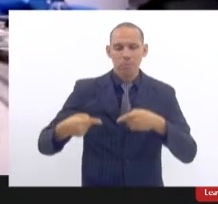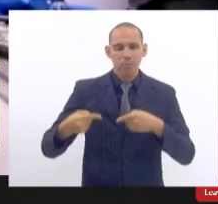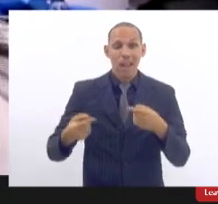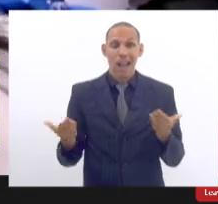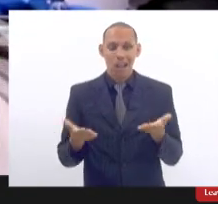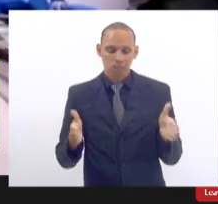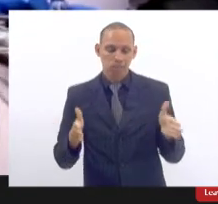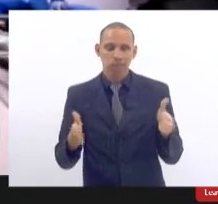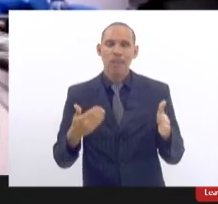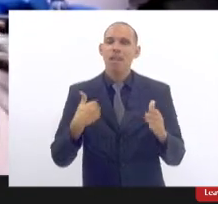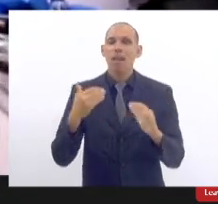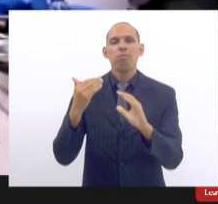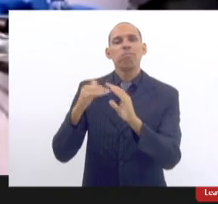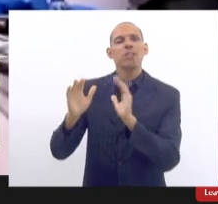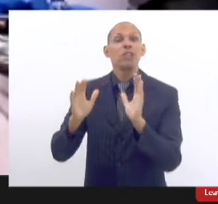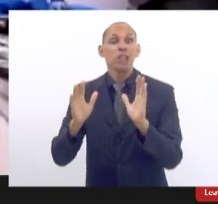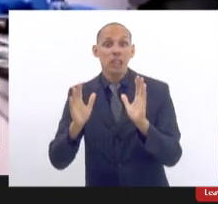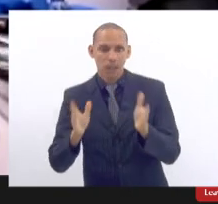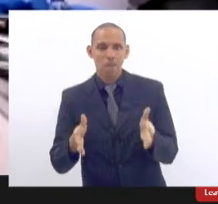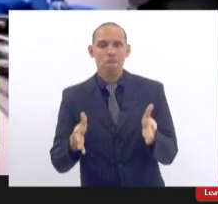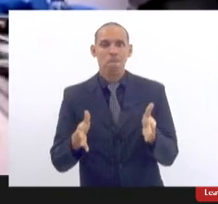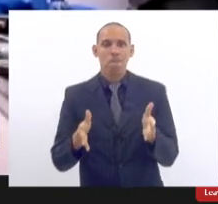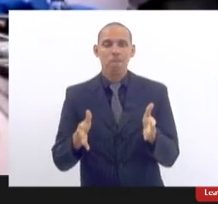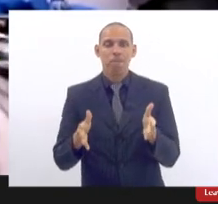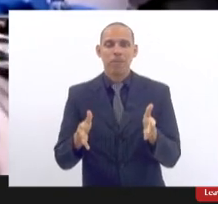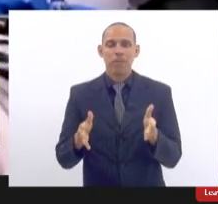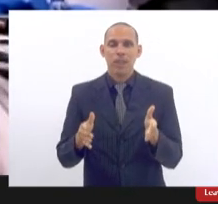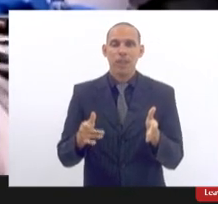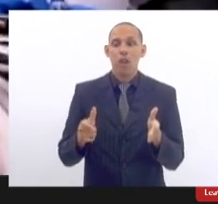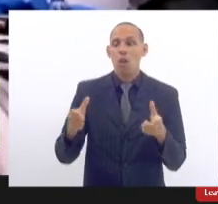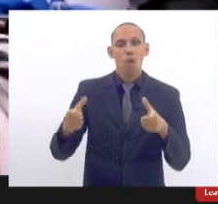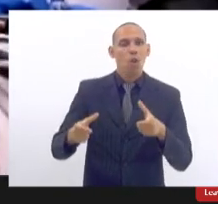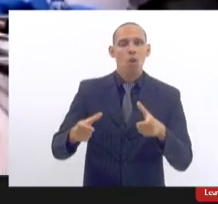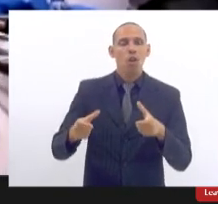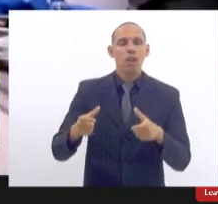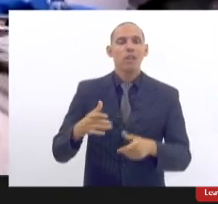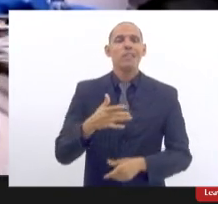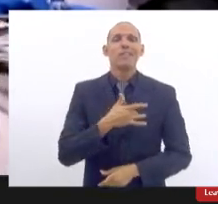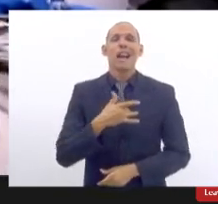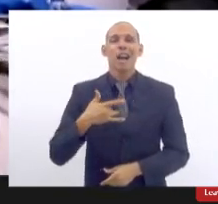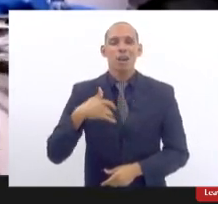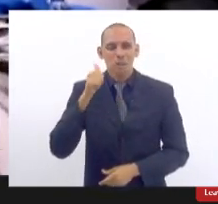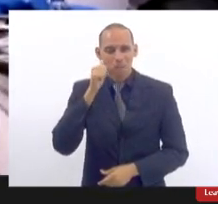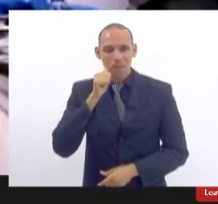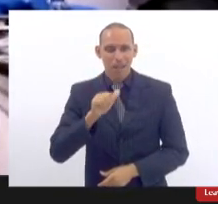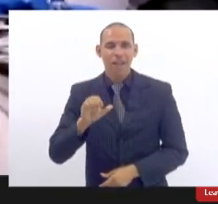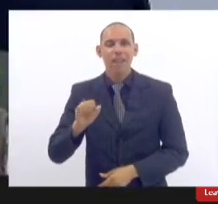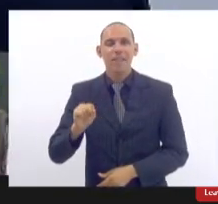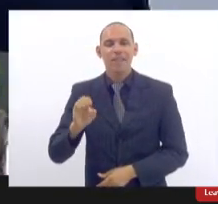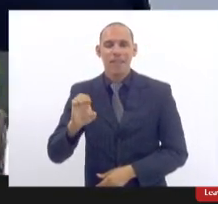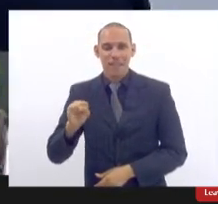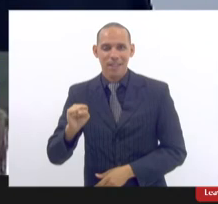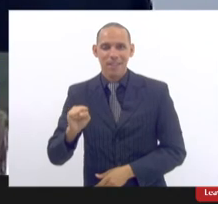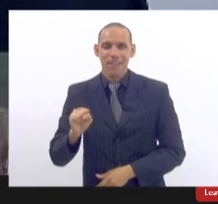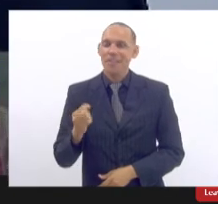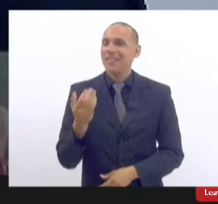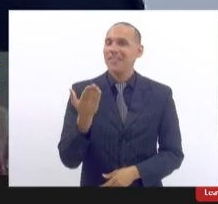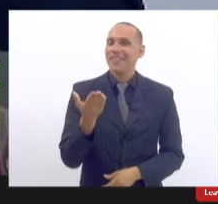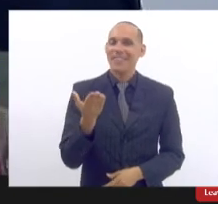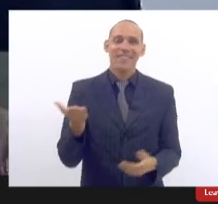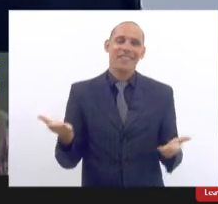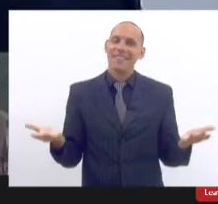eu já encaminhei essa demanda para a saúde da mulher da SES e a gente deve fazer uma reunião você